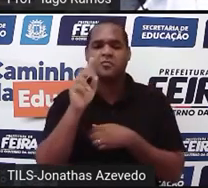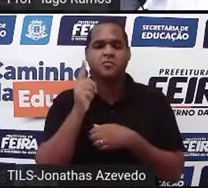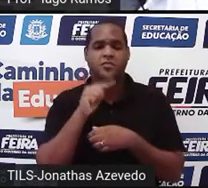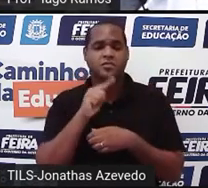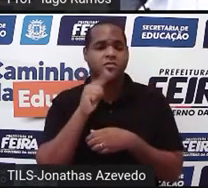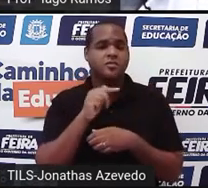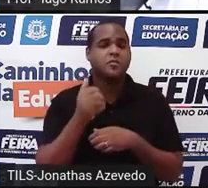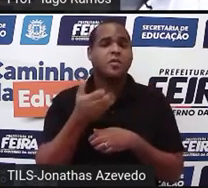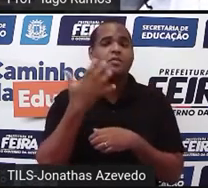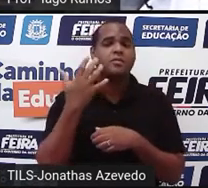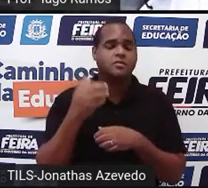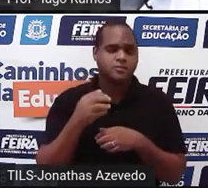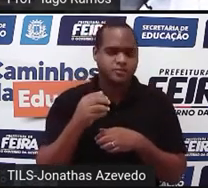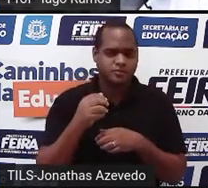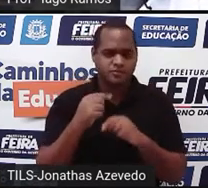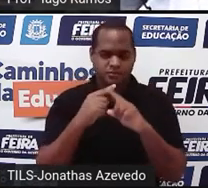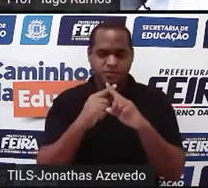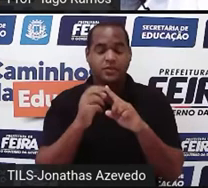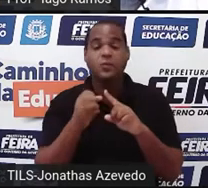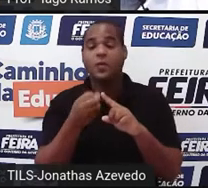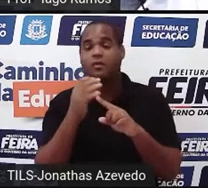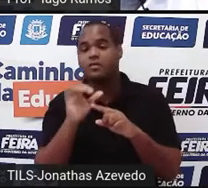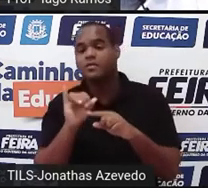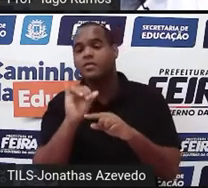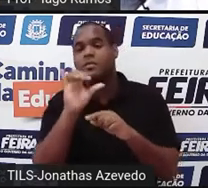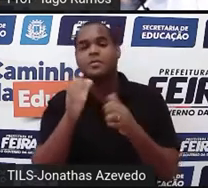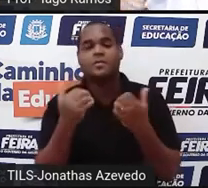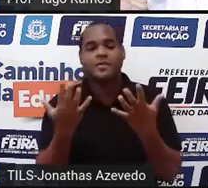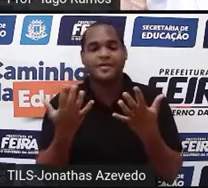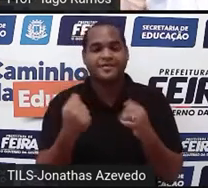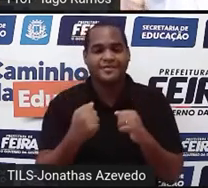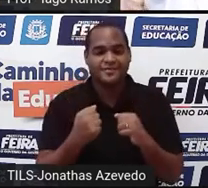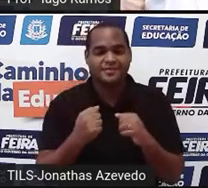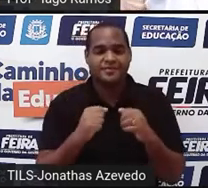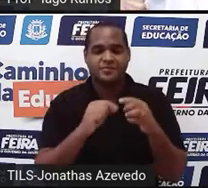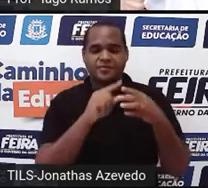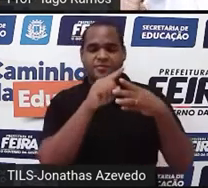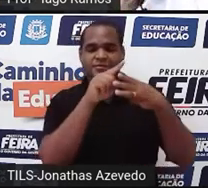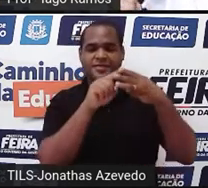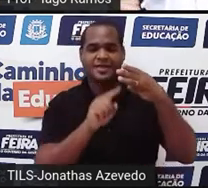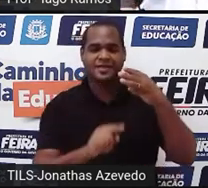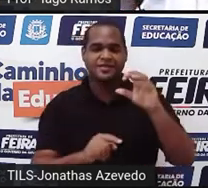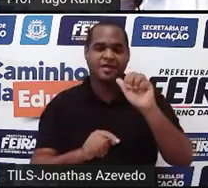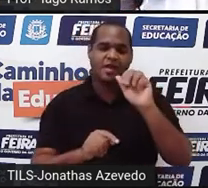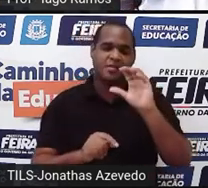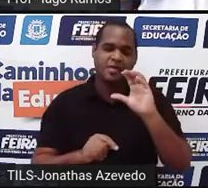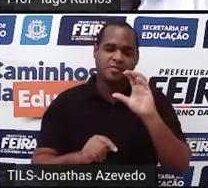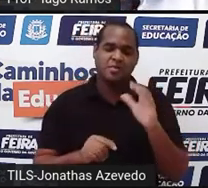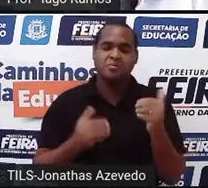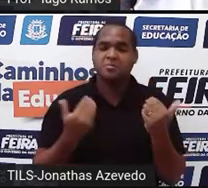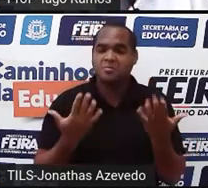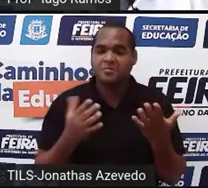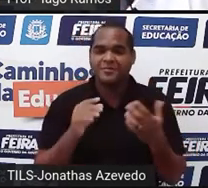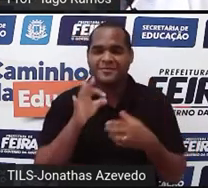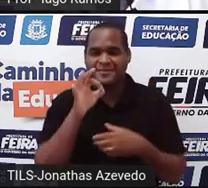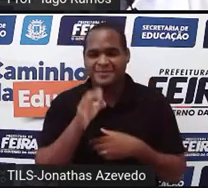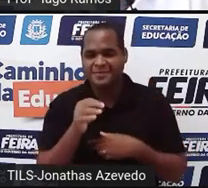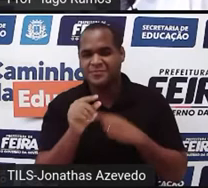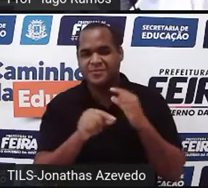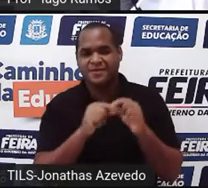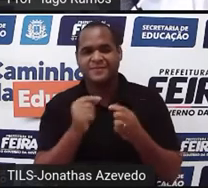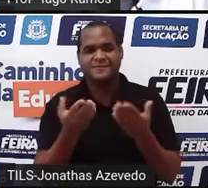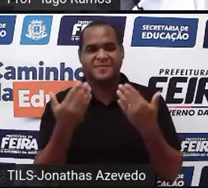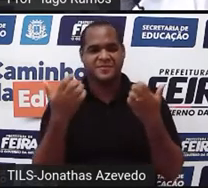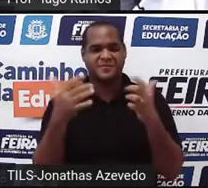achou? Qual foi o valor de y? Qual desses três pares é o correto? Vem aqui